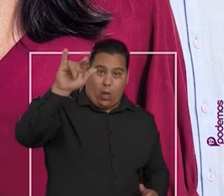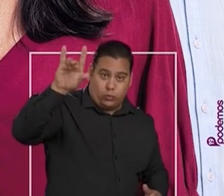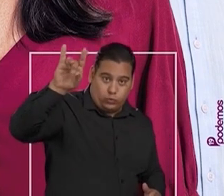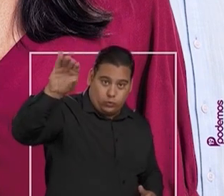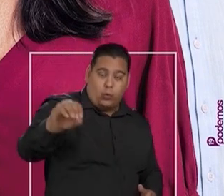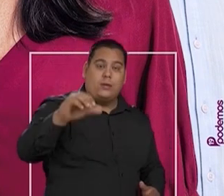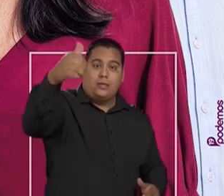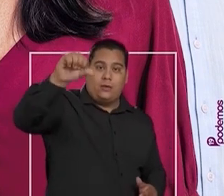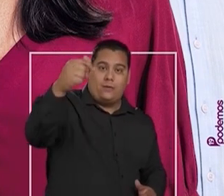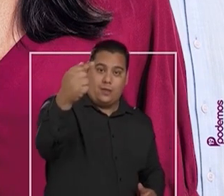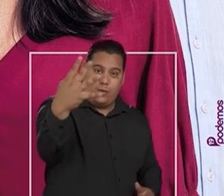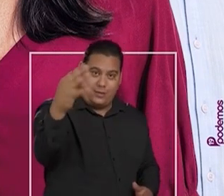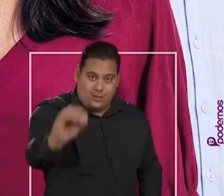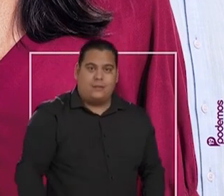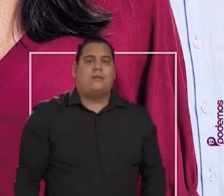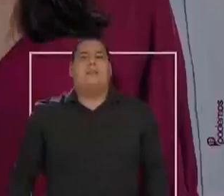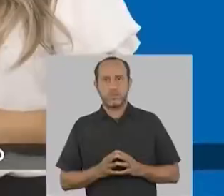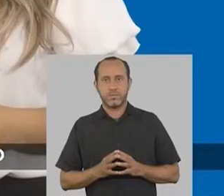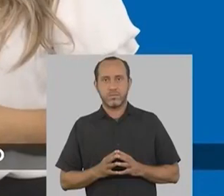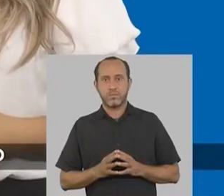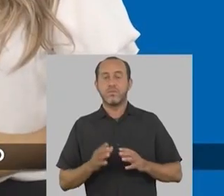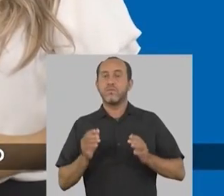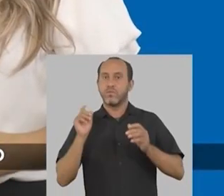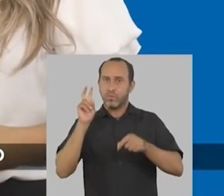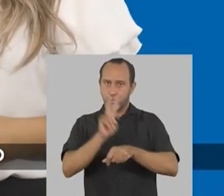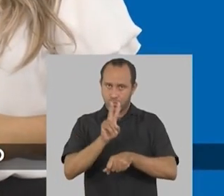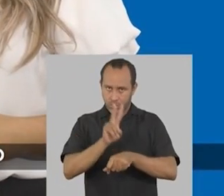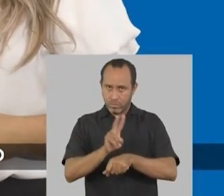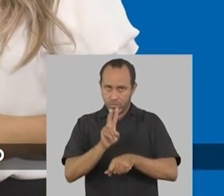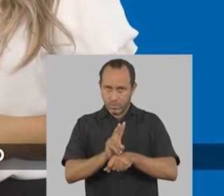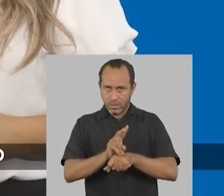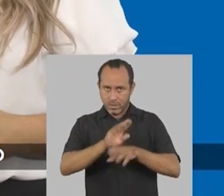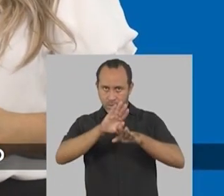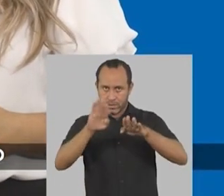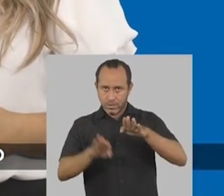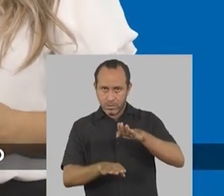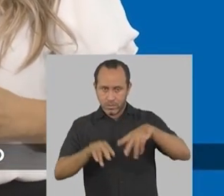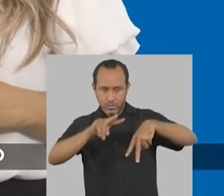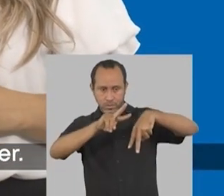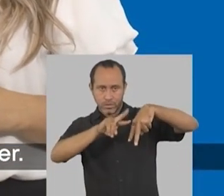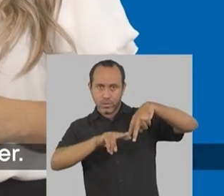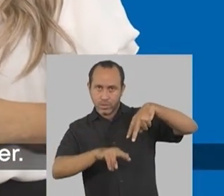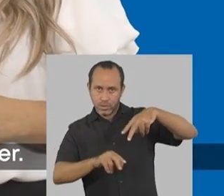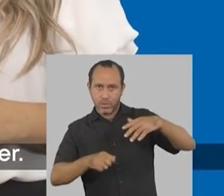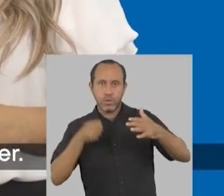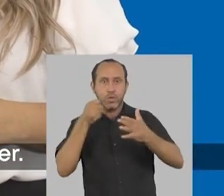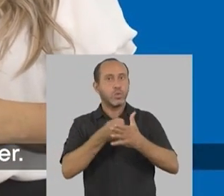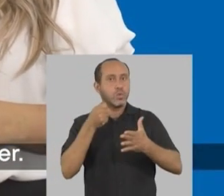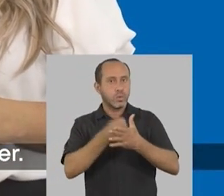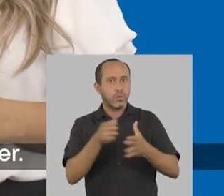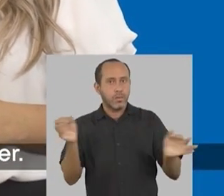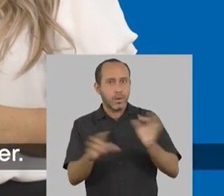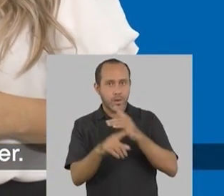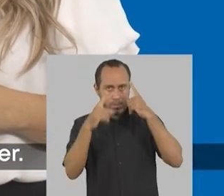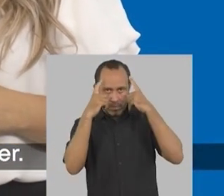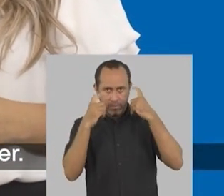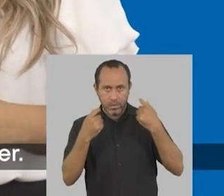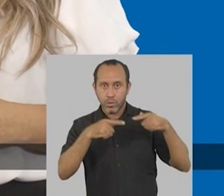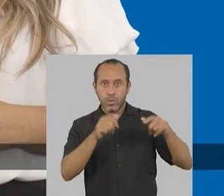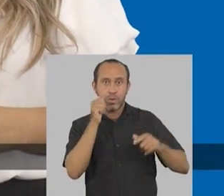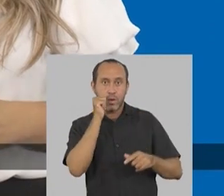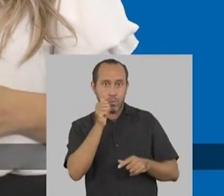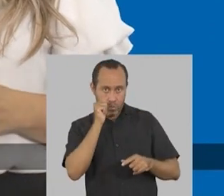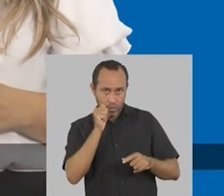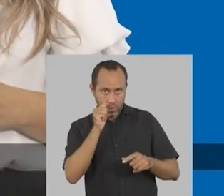Sargento Cláudio, 19740. Vou combater a desigualdade de gênero e lutar pelo fim da violência contra a mulher.